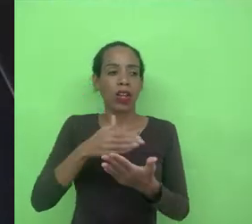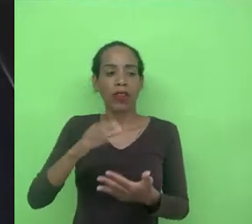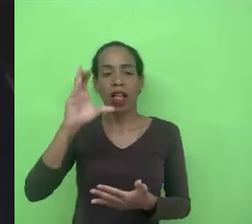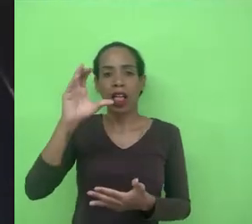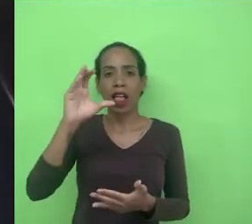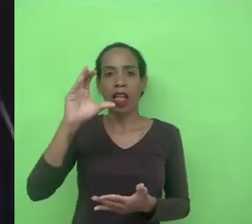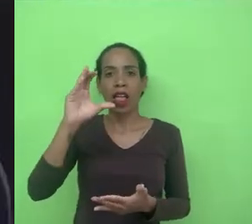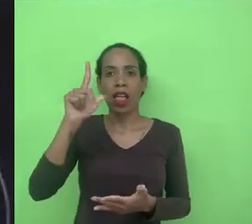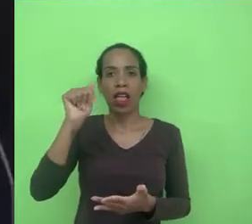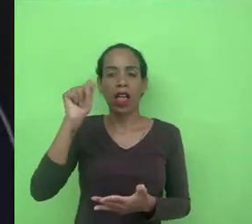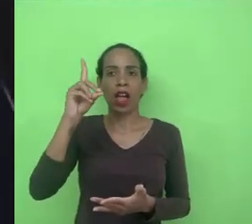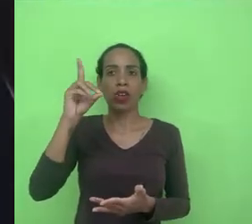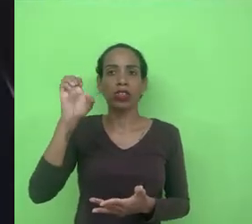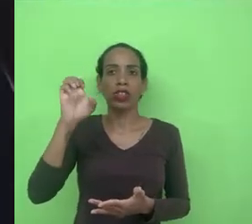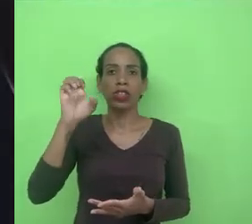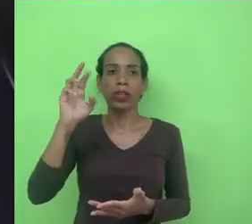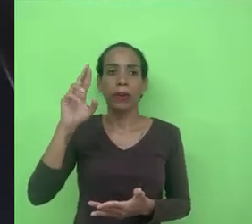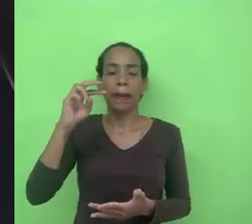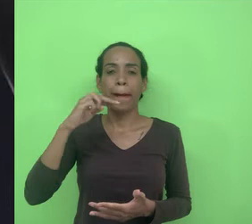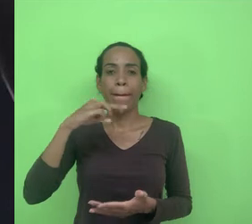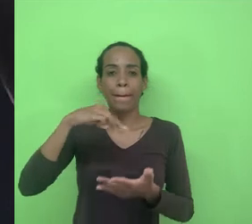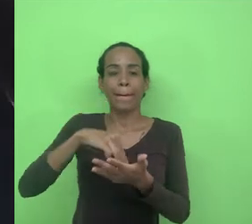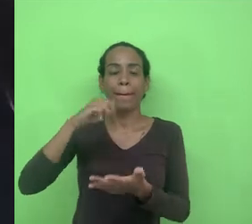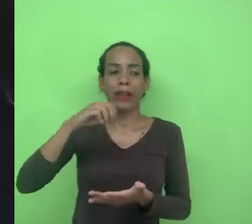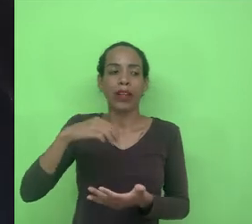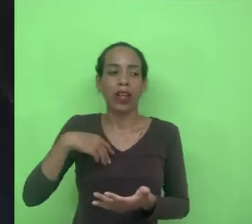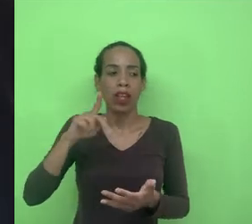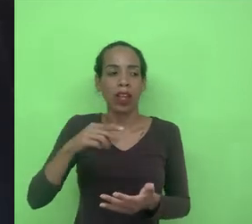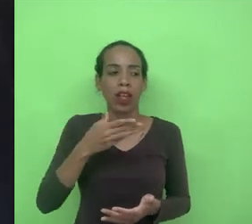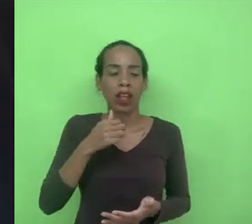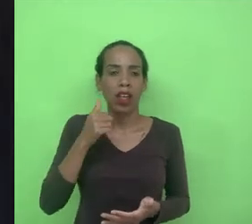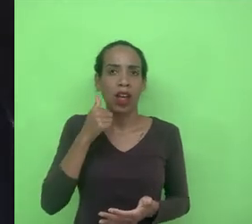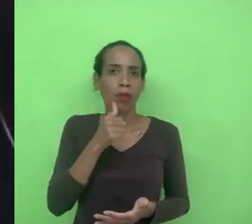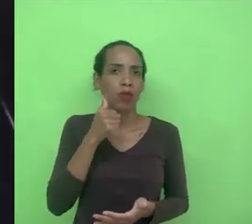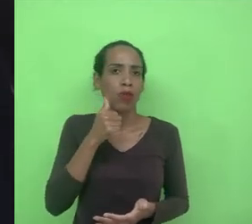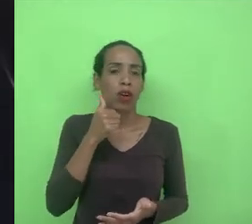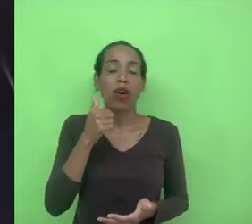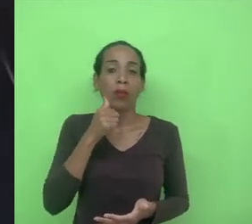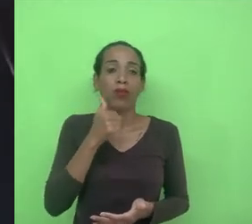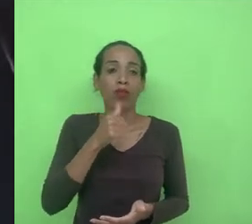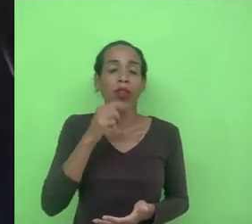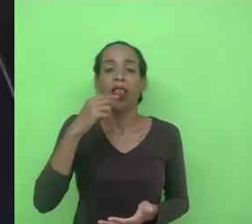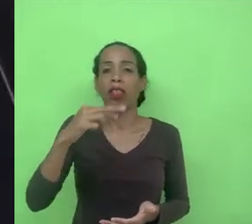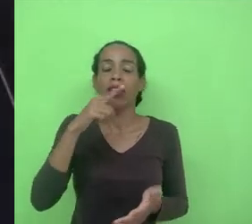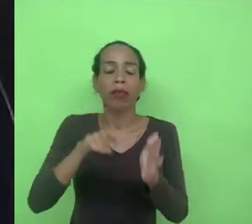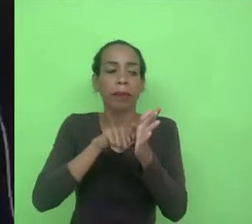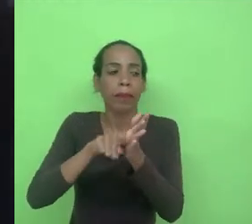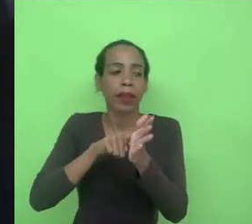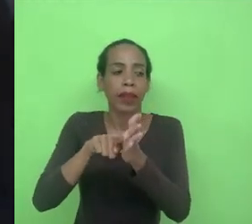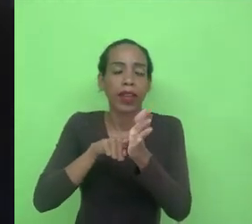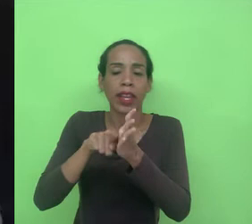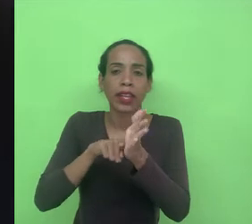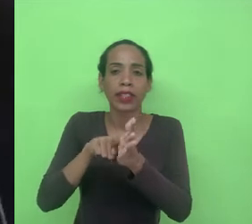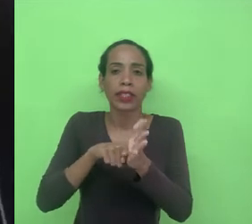é um livro de uma pesquisadora eu creio que ela seja inglesa e ela fala justamente sobre todos esses